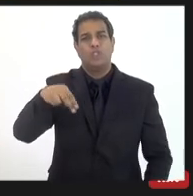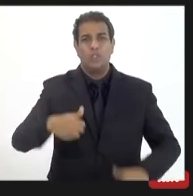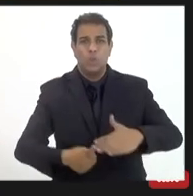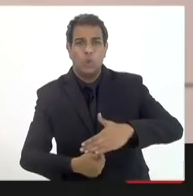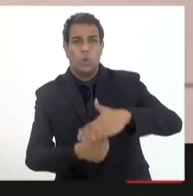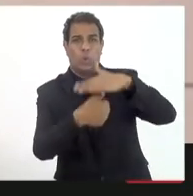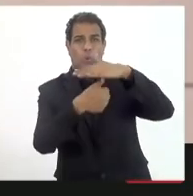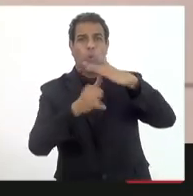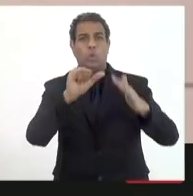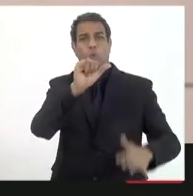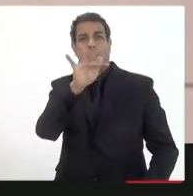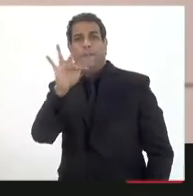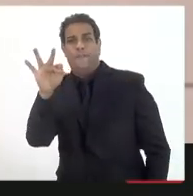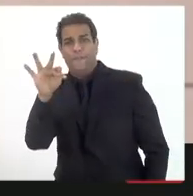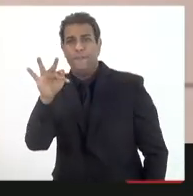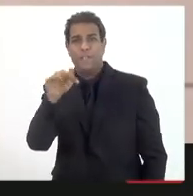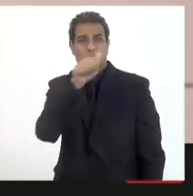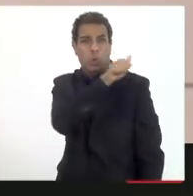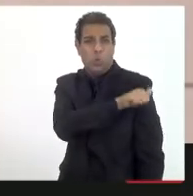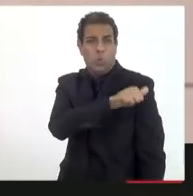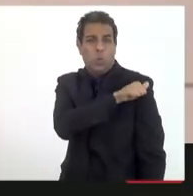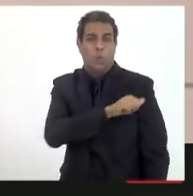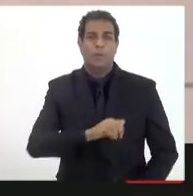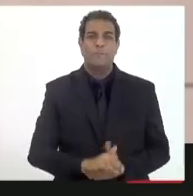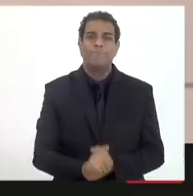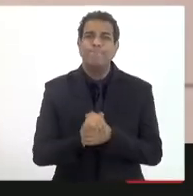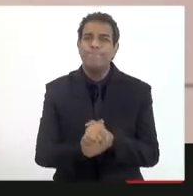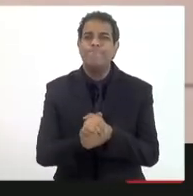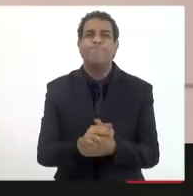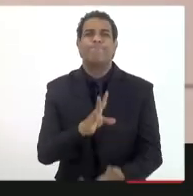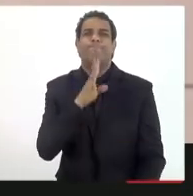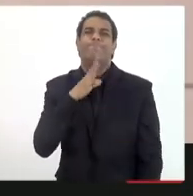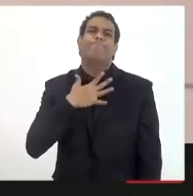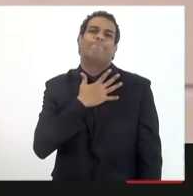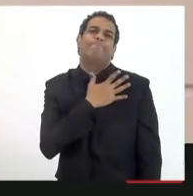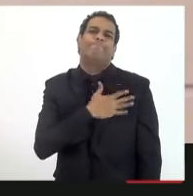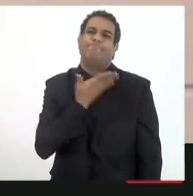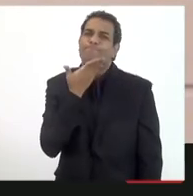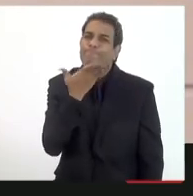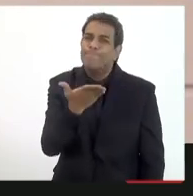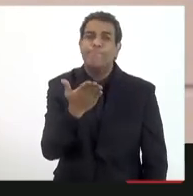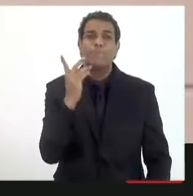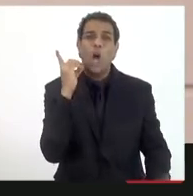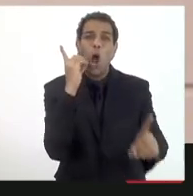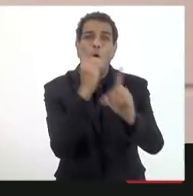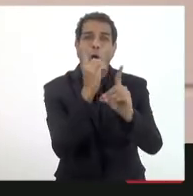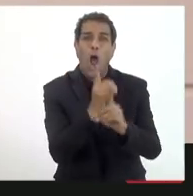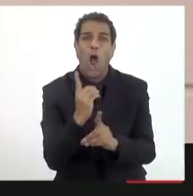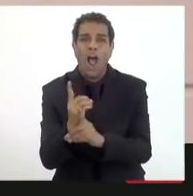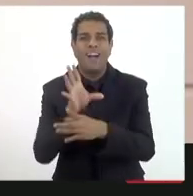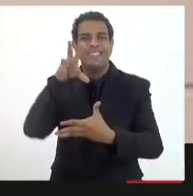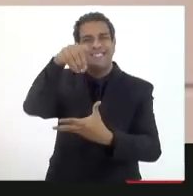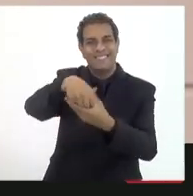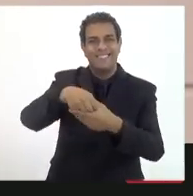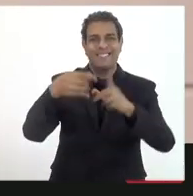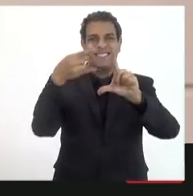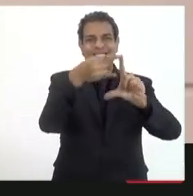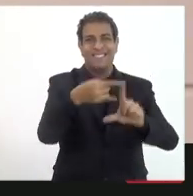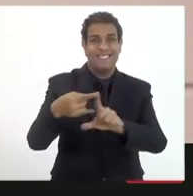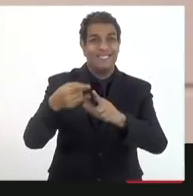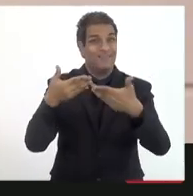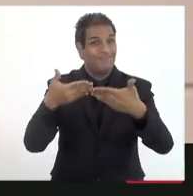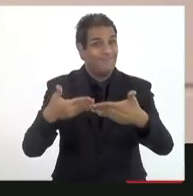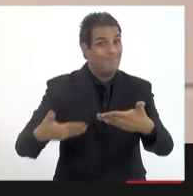IF do IFF é um grande prazer encontrá-los e encontrá-las aqui nessa felicíssima